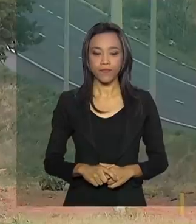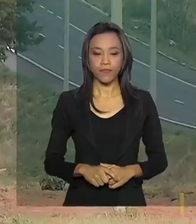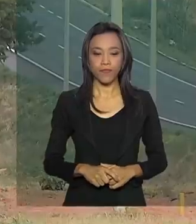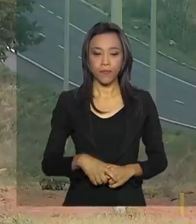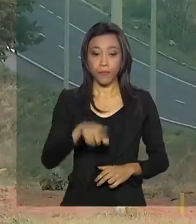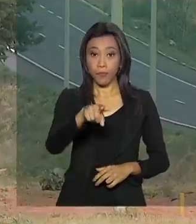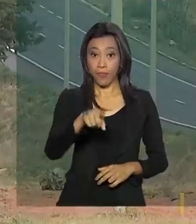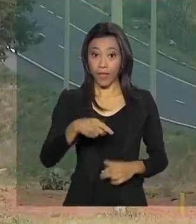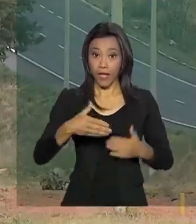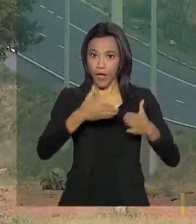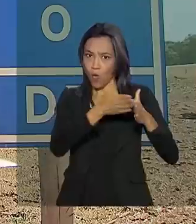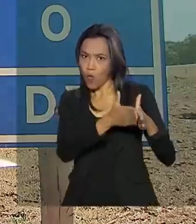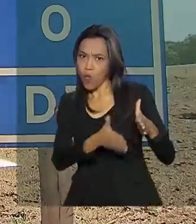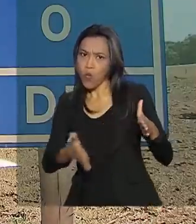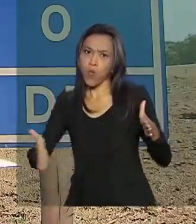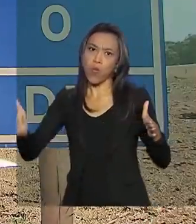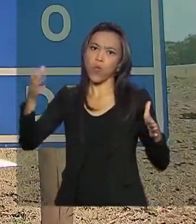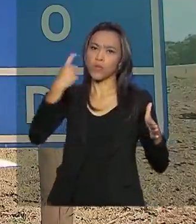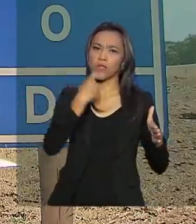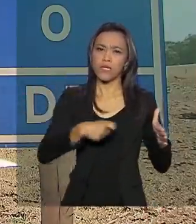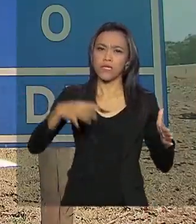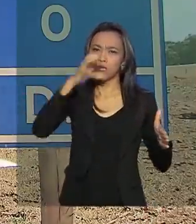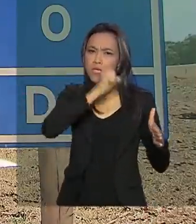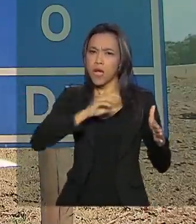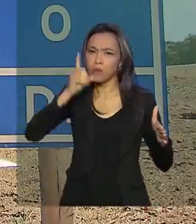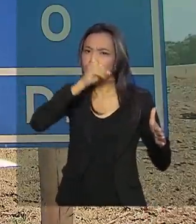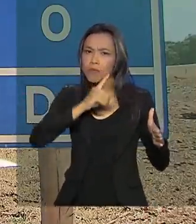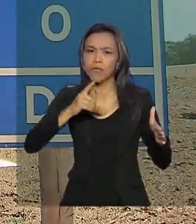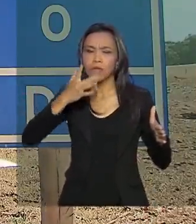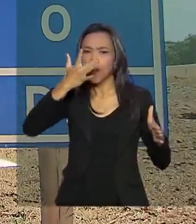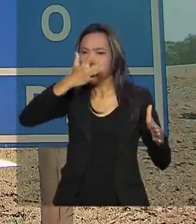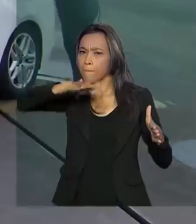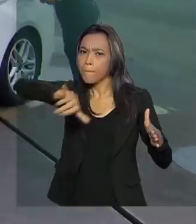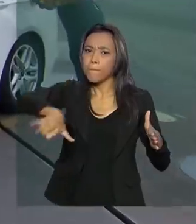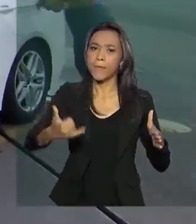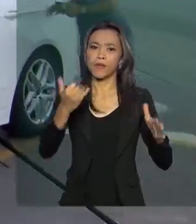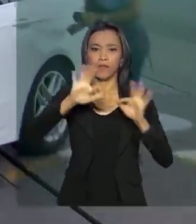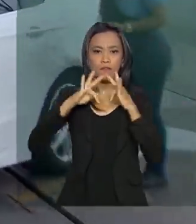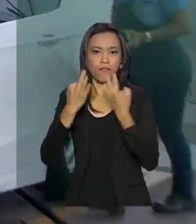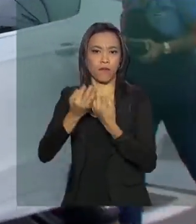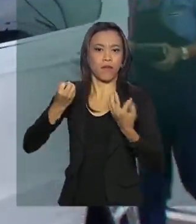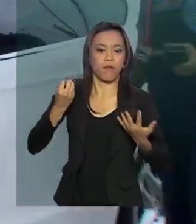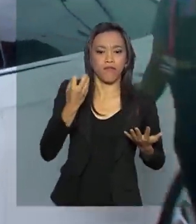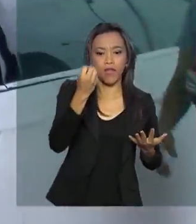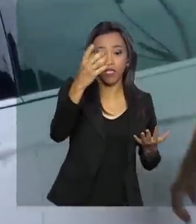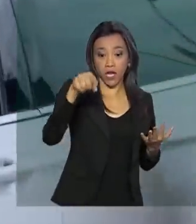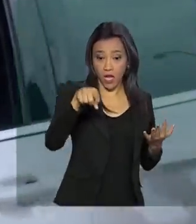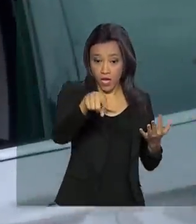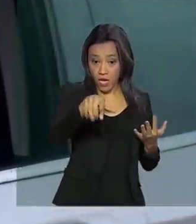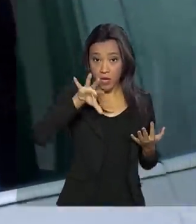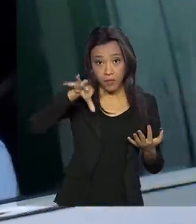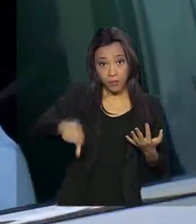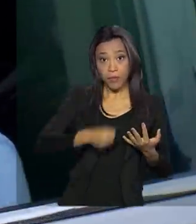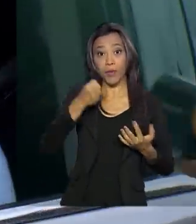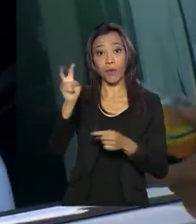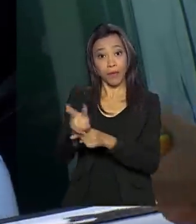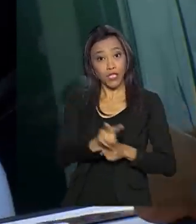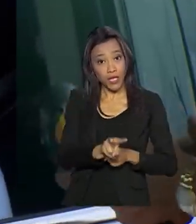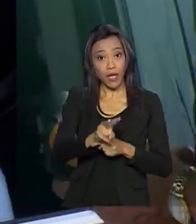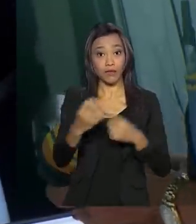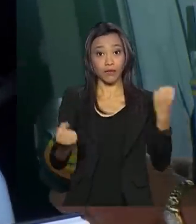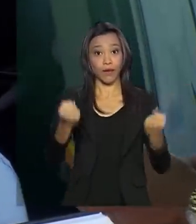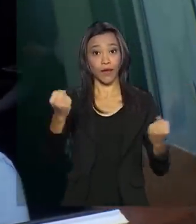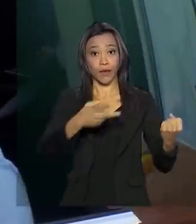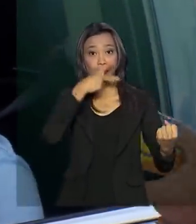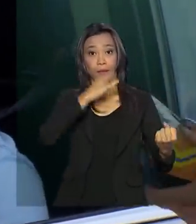Fim de semana prolongado, família se preparando para pegar a estrada. O Rodrigo até pegou o carro do pai emprestado porque não